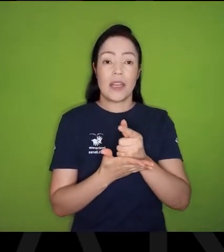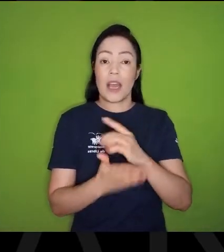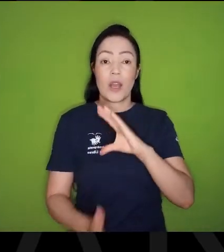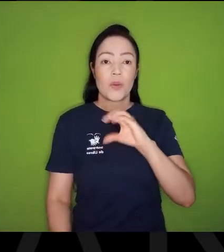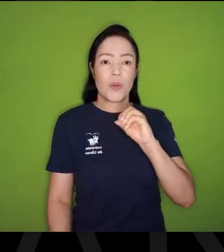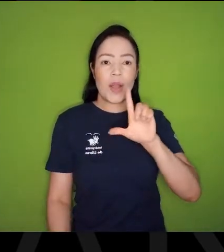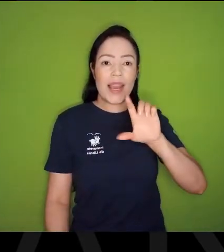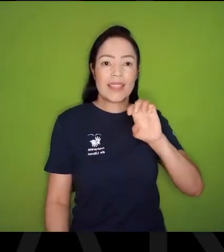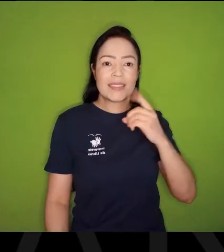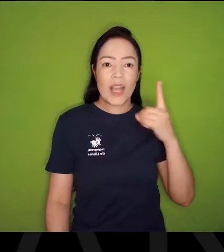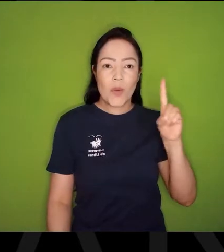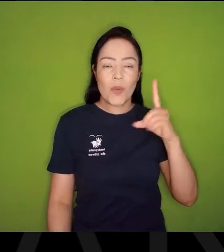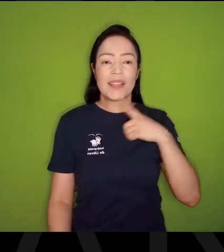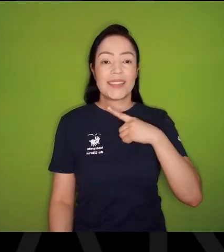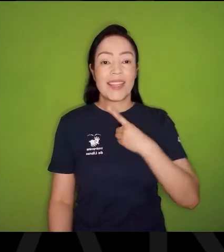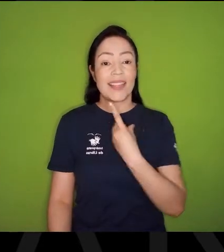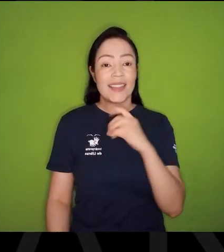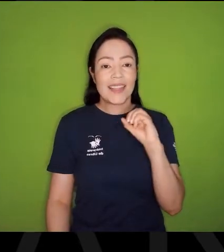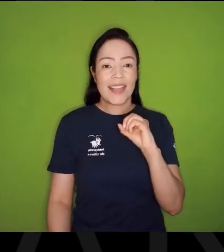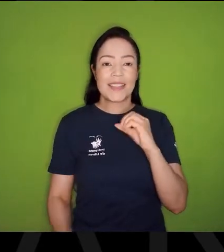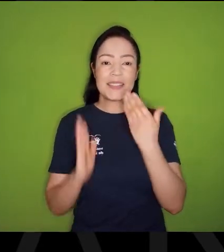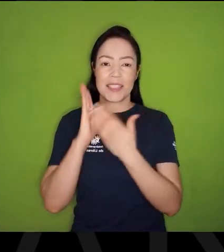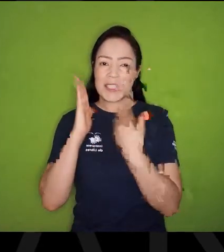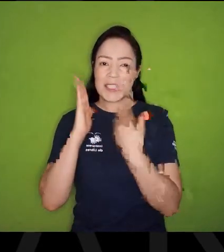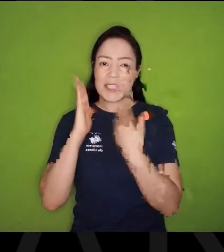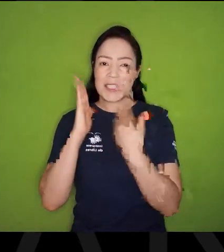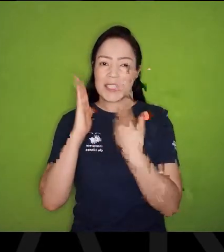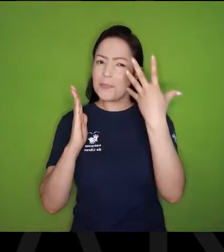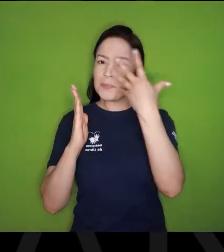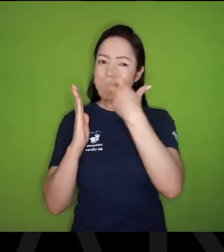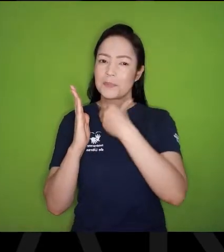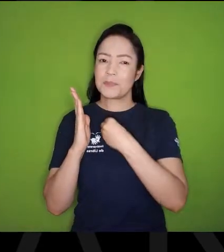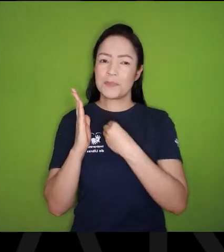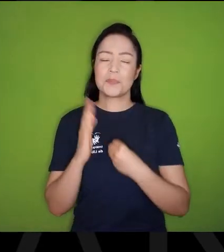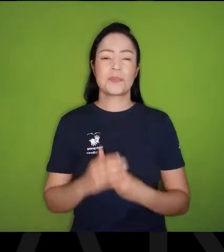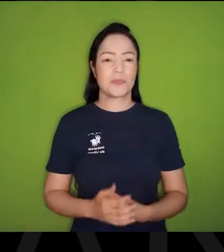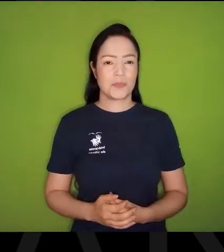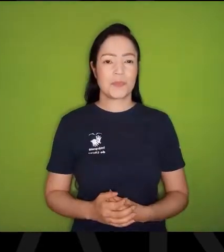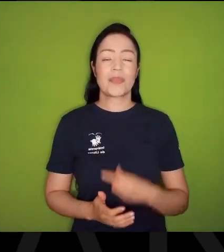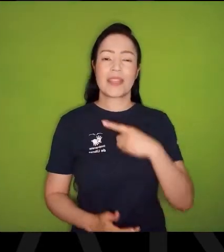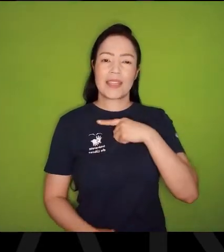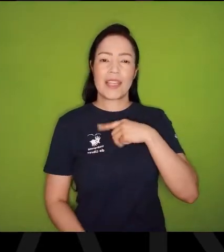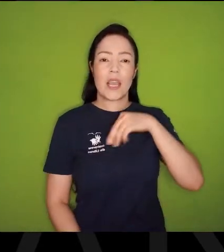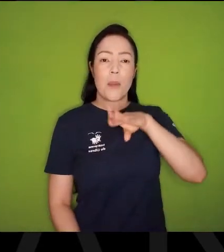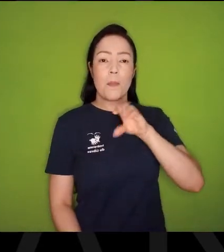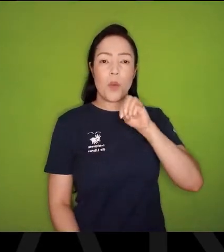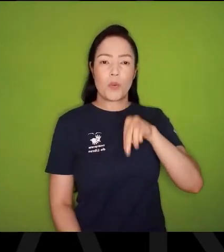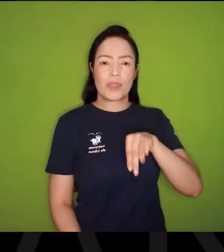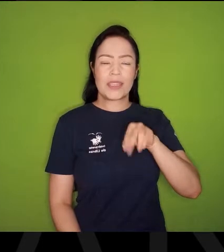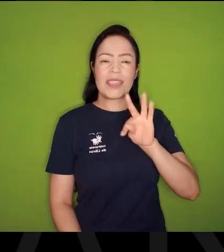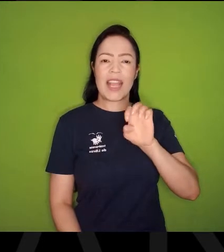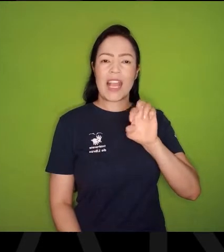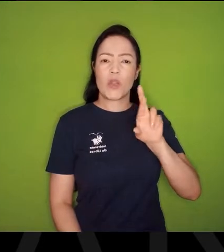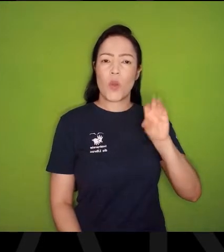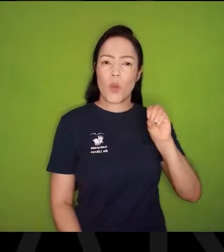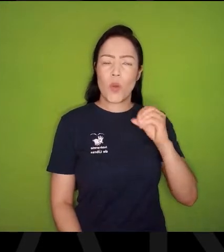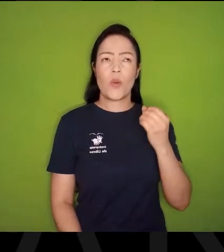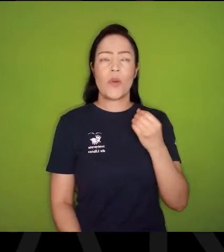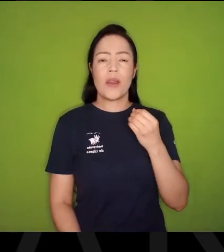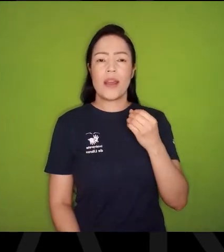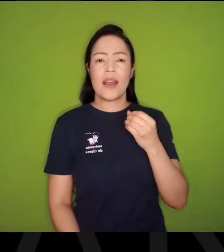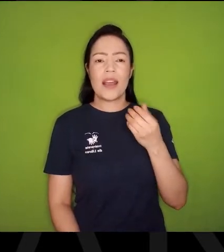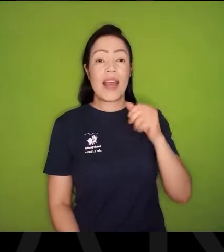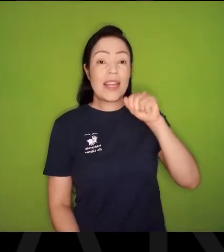De dez livros, Livros bonitos. Tinha lá, Monteiro Lobato, Mário de Andrade,